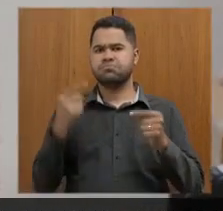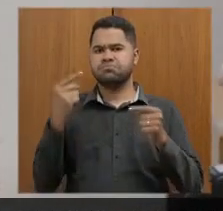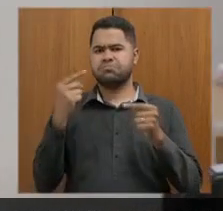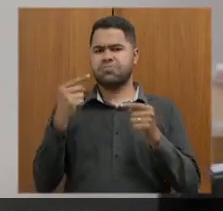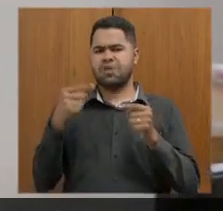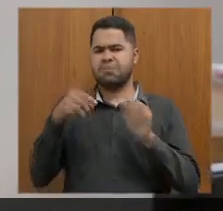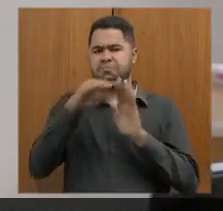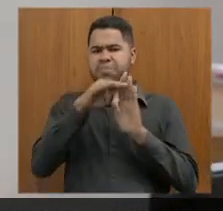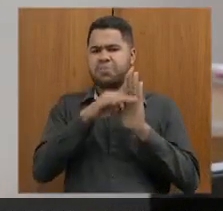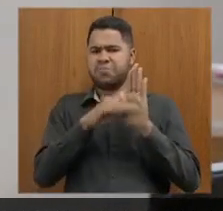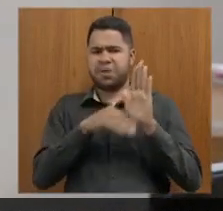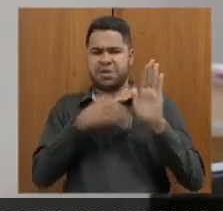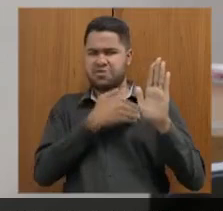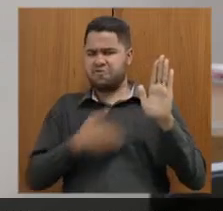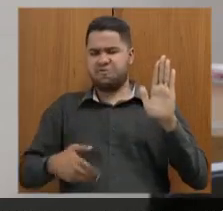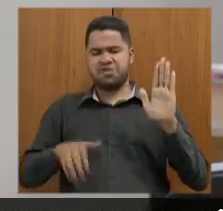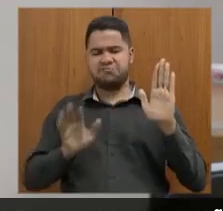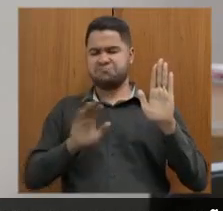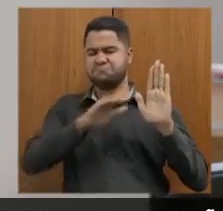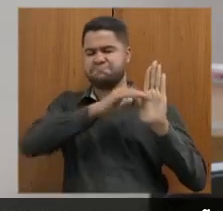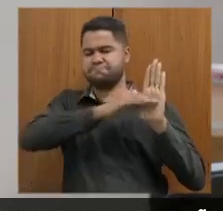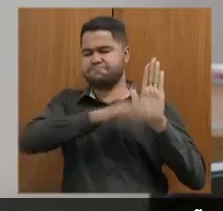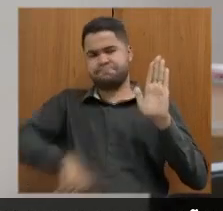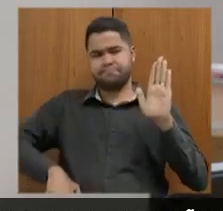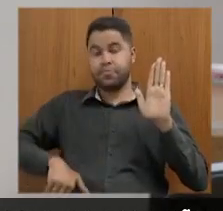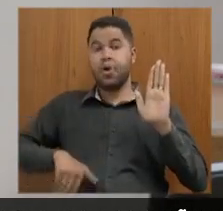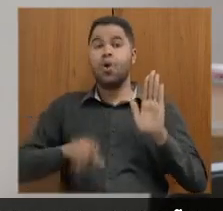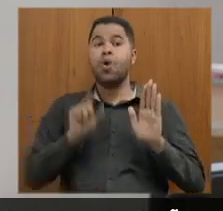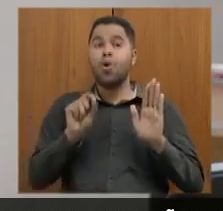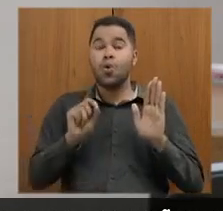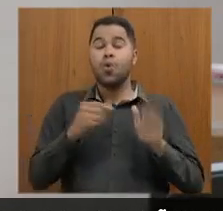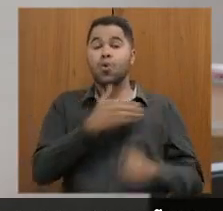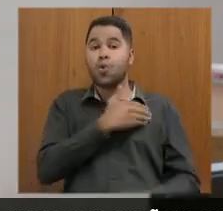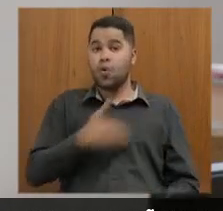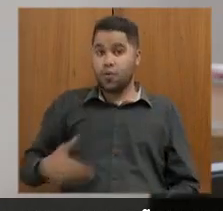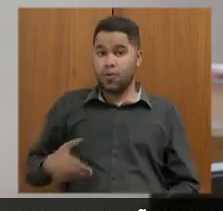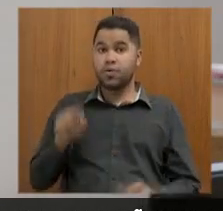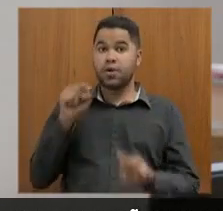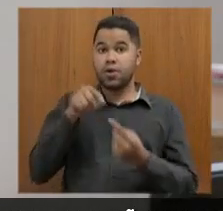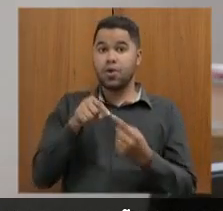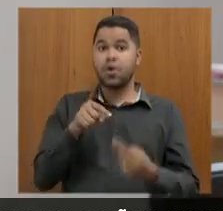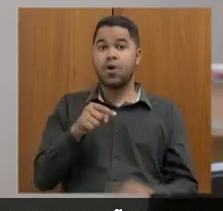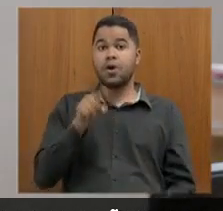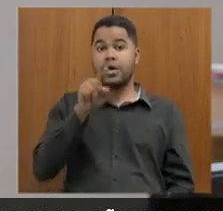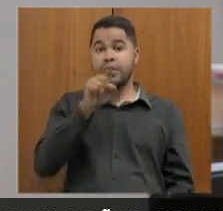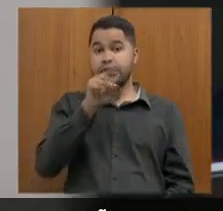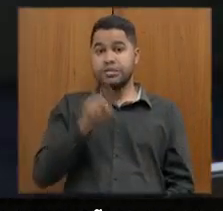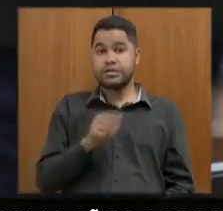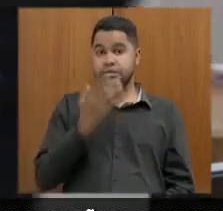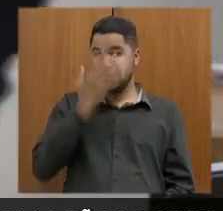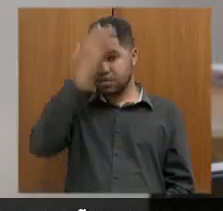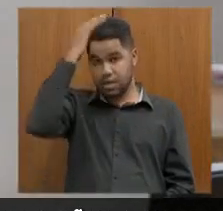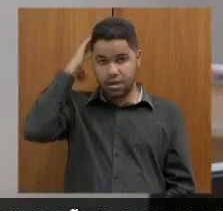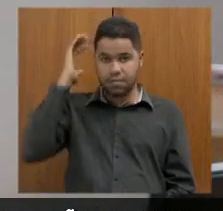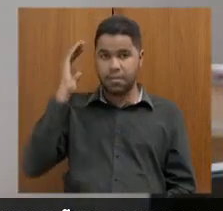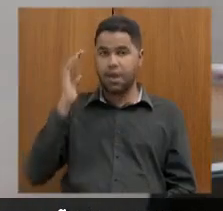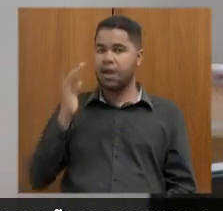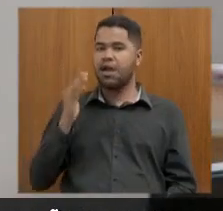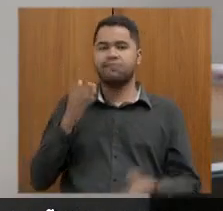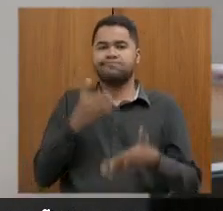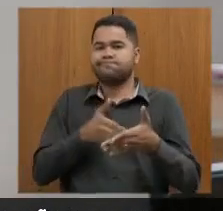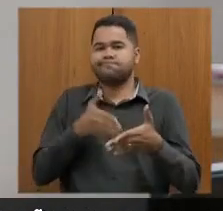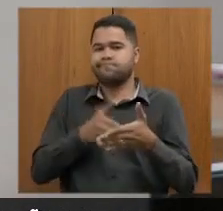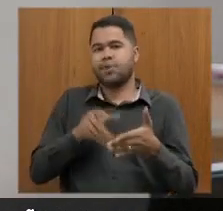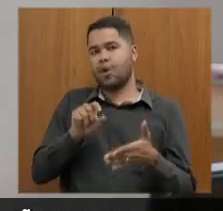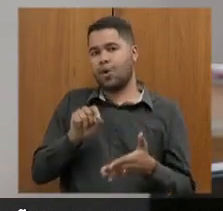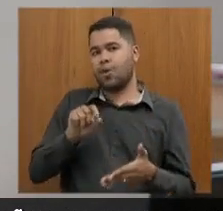planos do governo de Minas. Segundo o governador do Estado, Romeu Zema, ele é impedido de aumentar o salário da